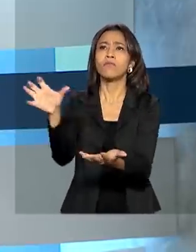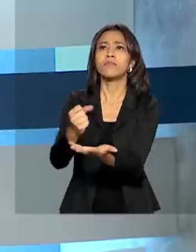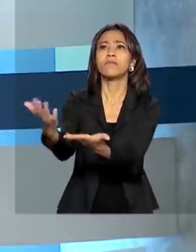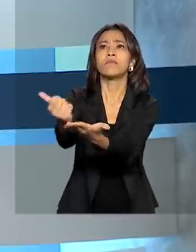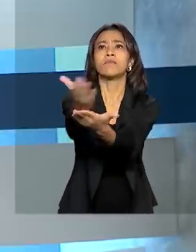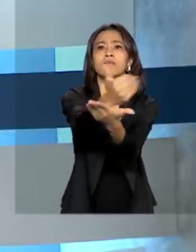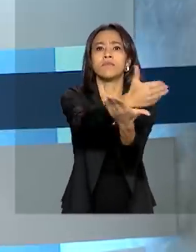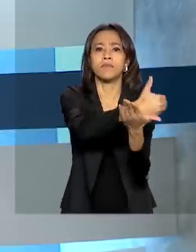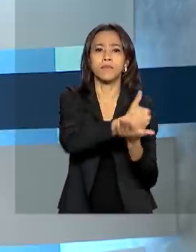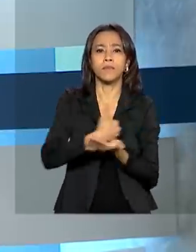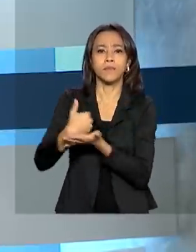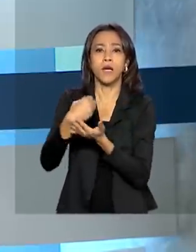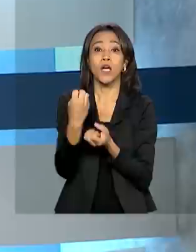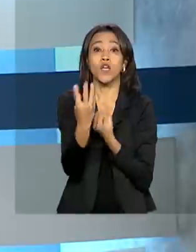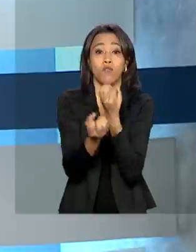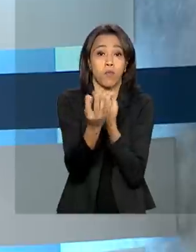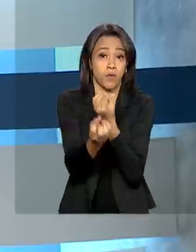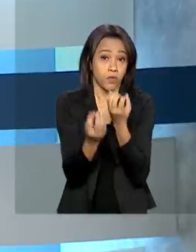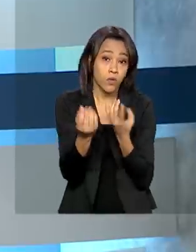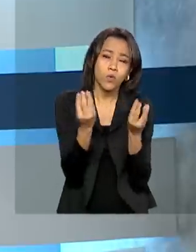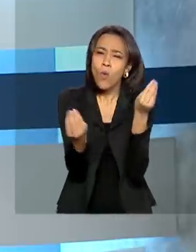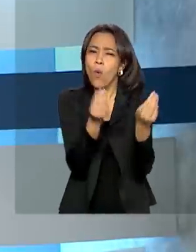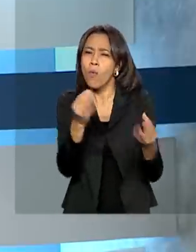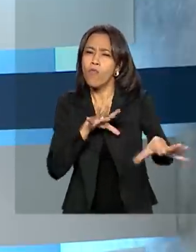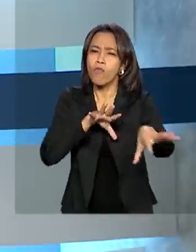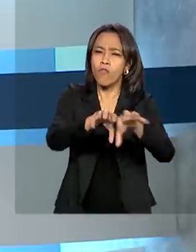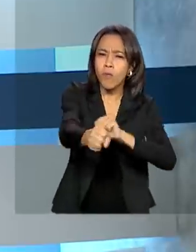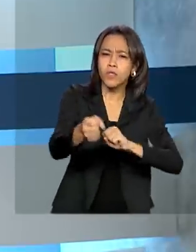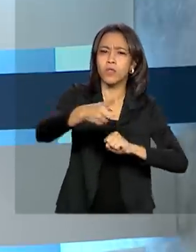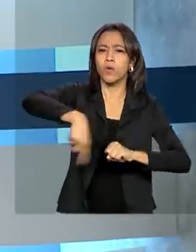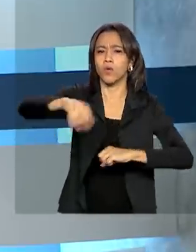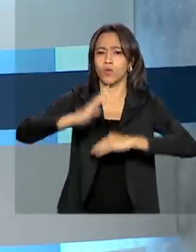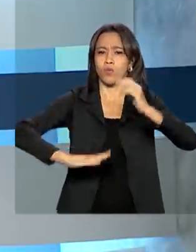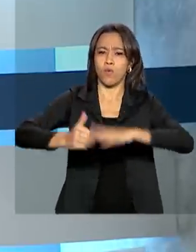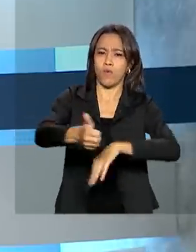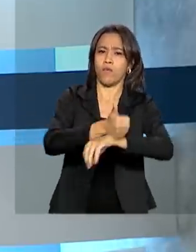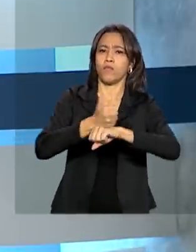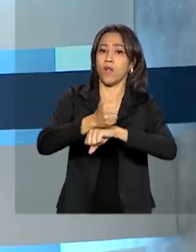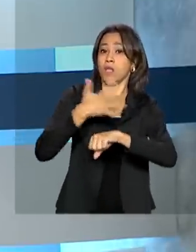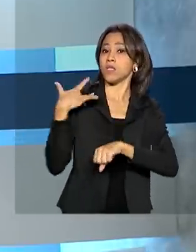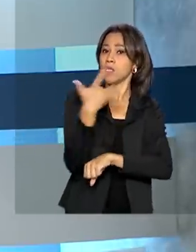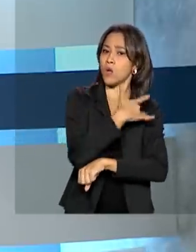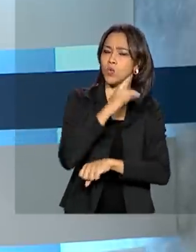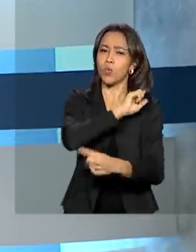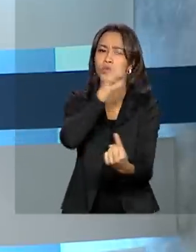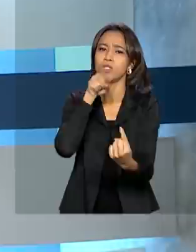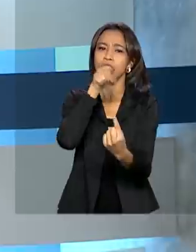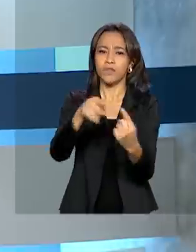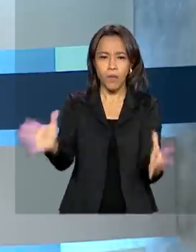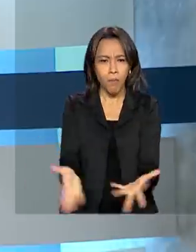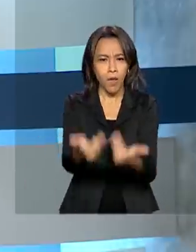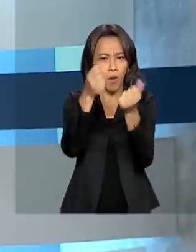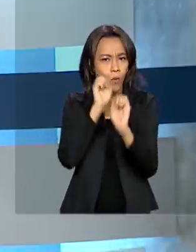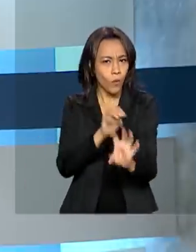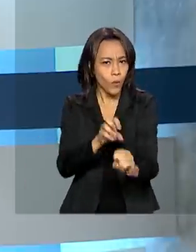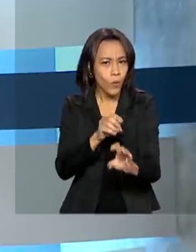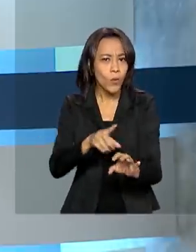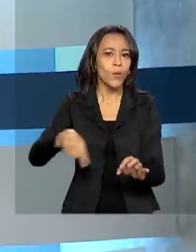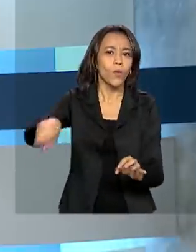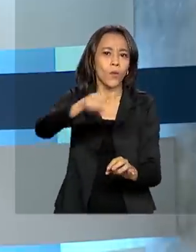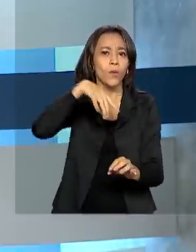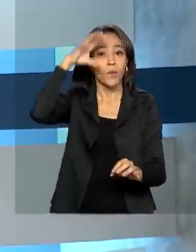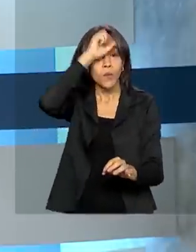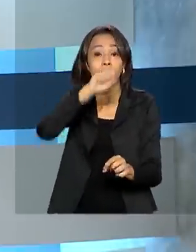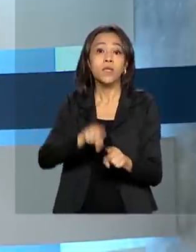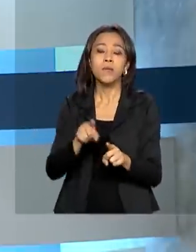sobre a formação dos profissionais de saúde no Brasil. A intenção é melhorar a qualidade da educação e identificar demandas